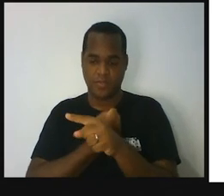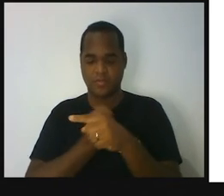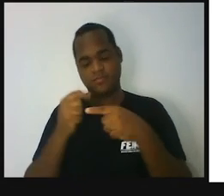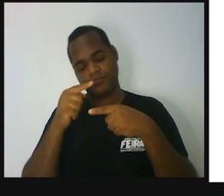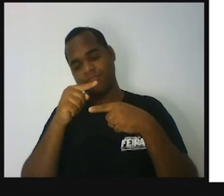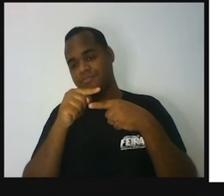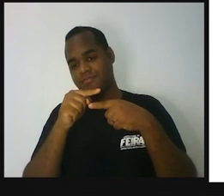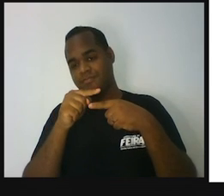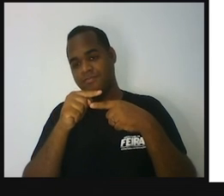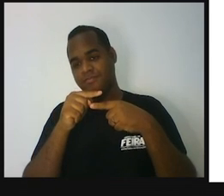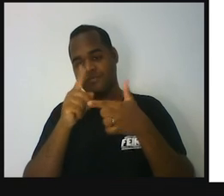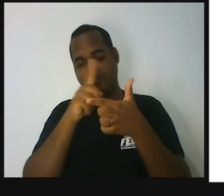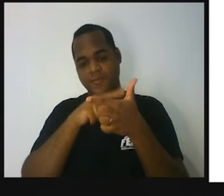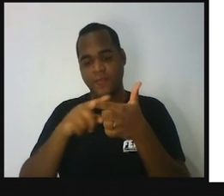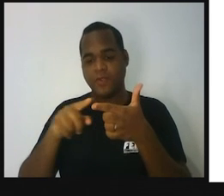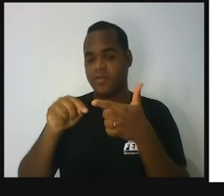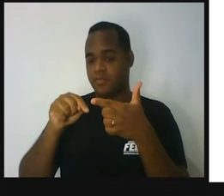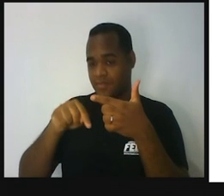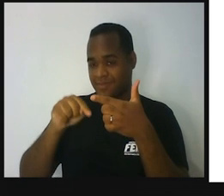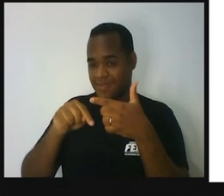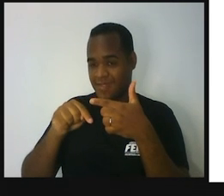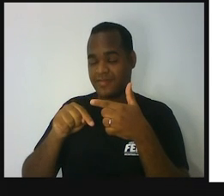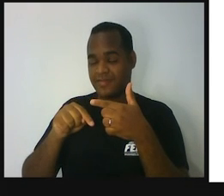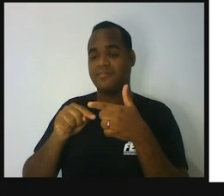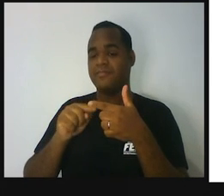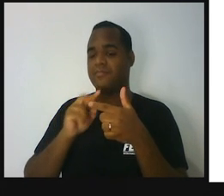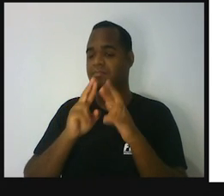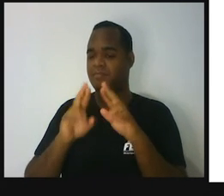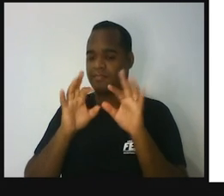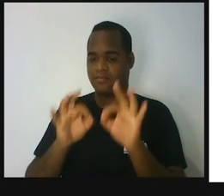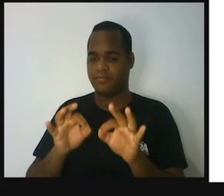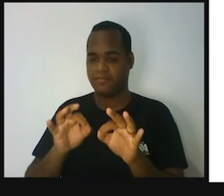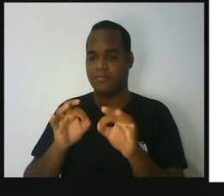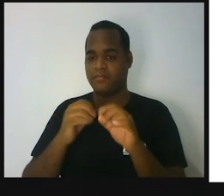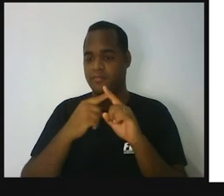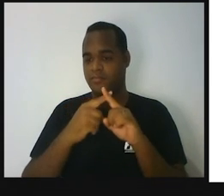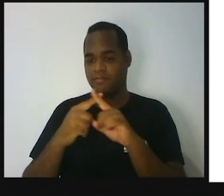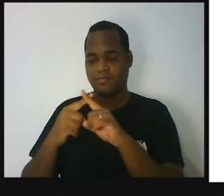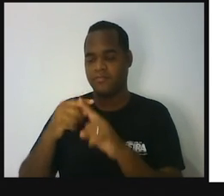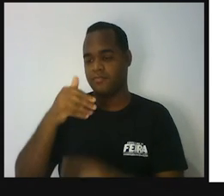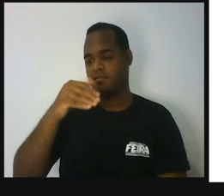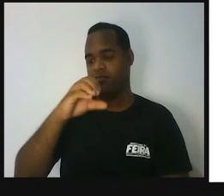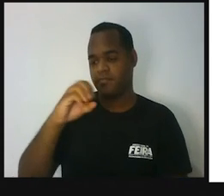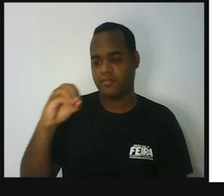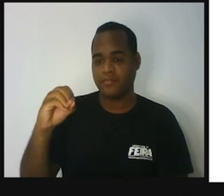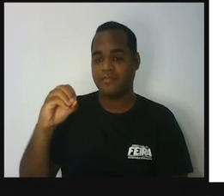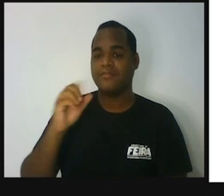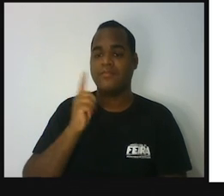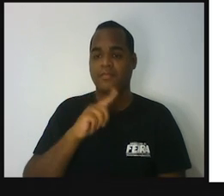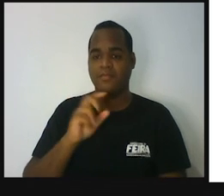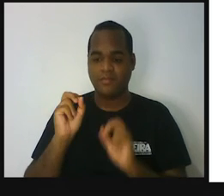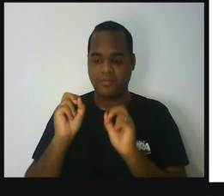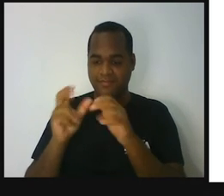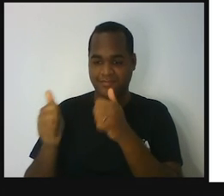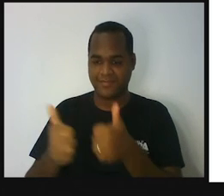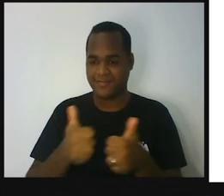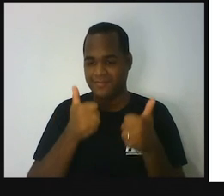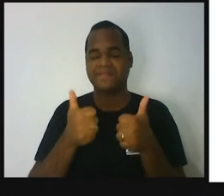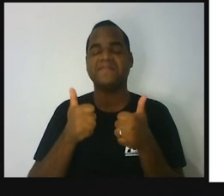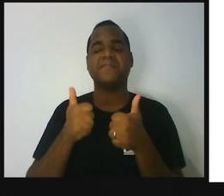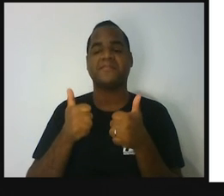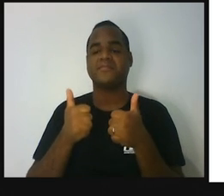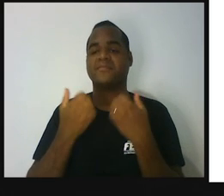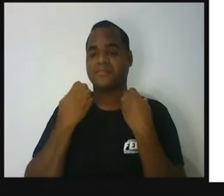fração, dividindo pelo de baixo o resultado, multiplicando por 100. Certo? Bacana? Bom,